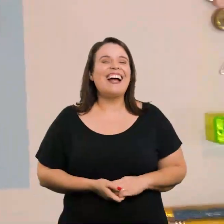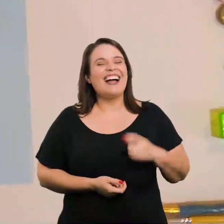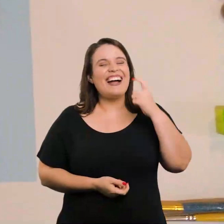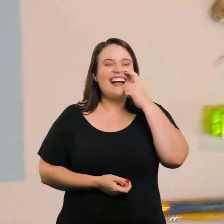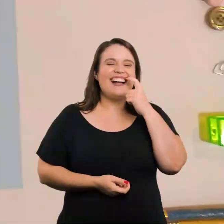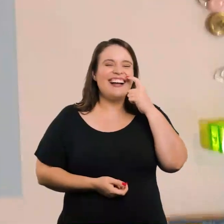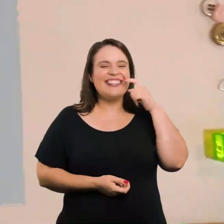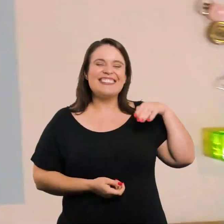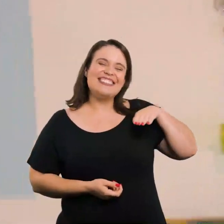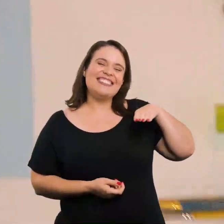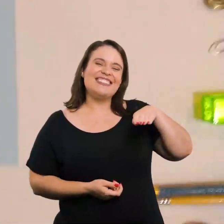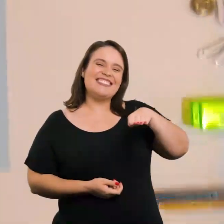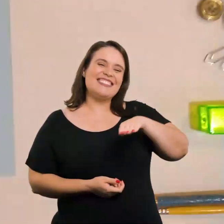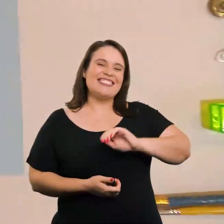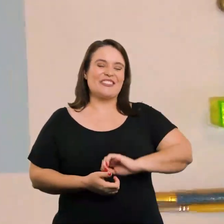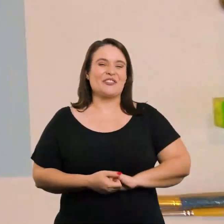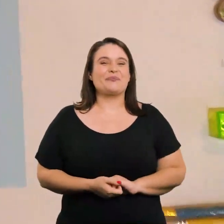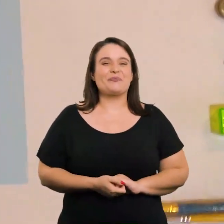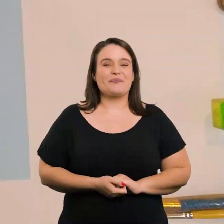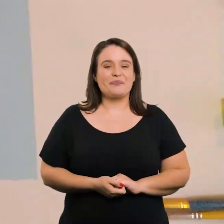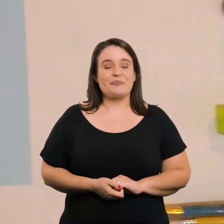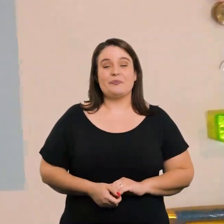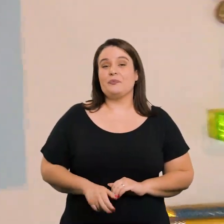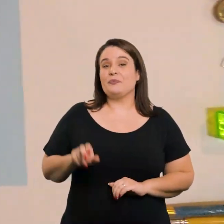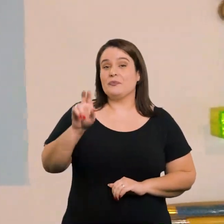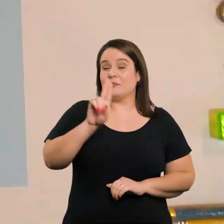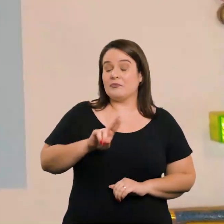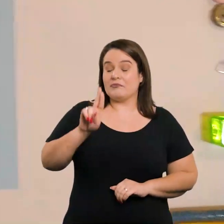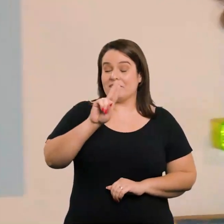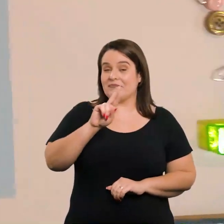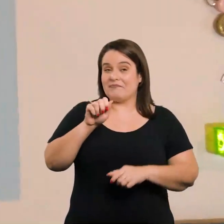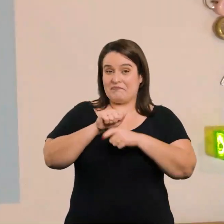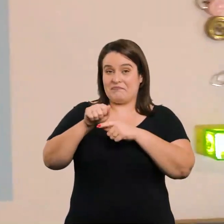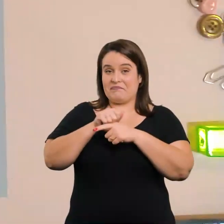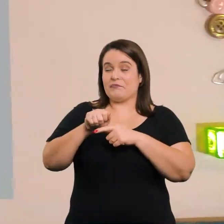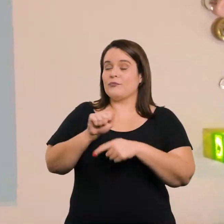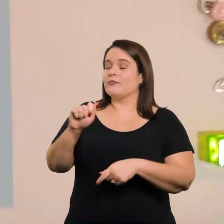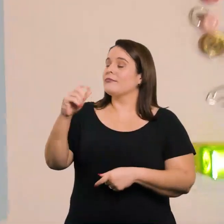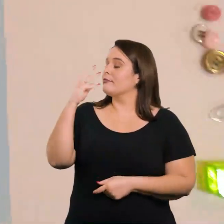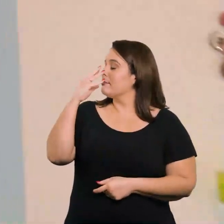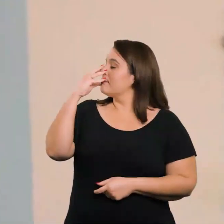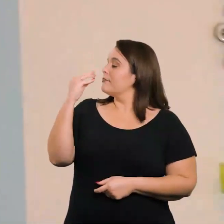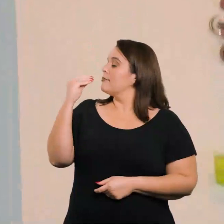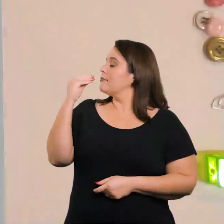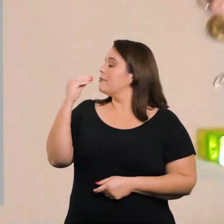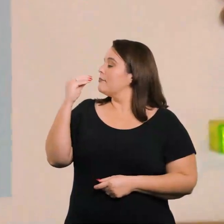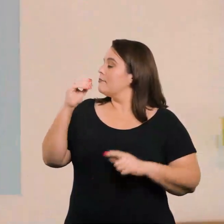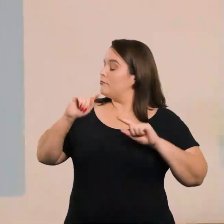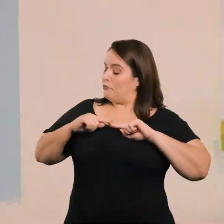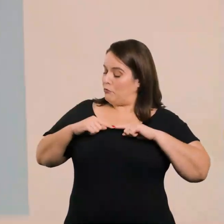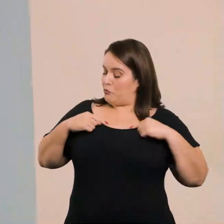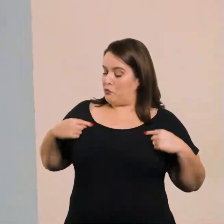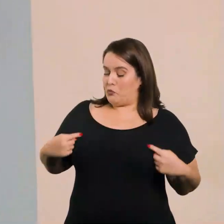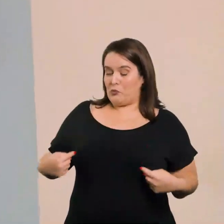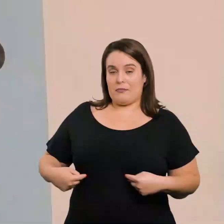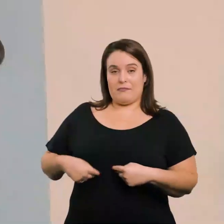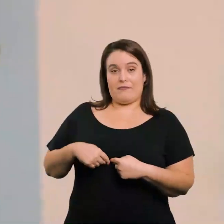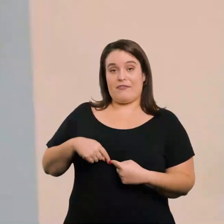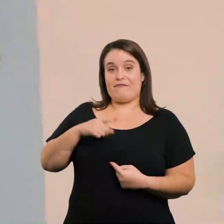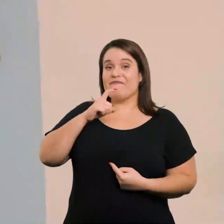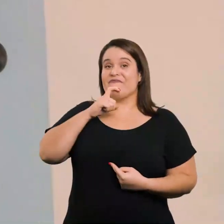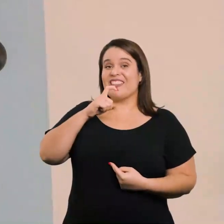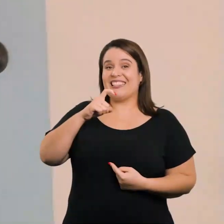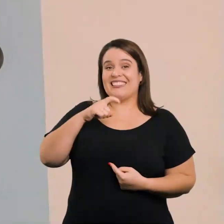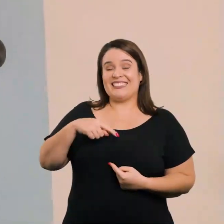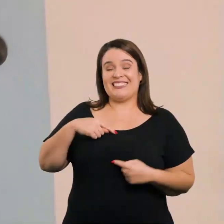Conseguem ver? Eu fiz um rato. Eu usei o meu ralador para ser o focinho do rato. A